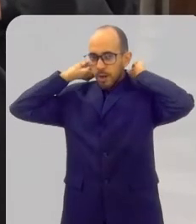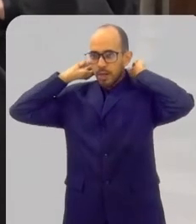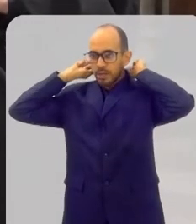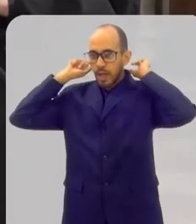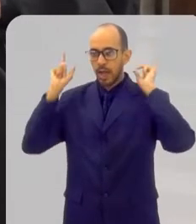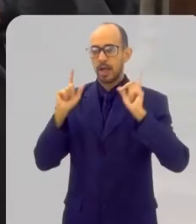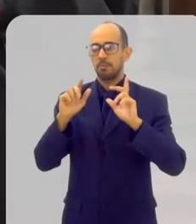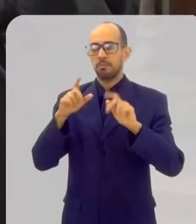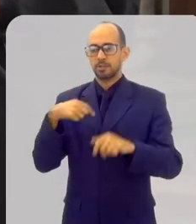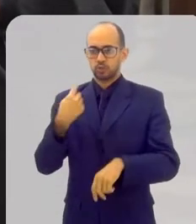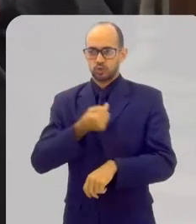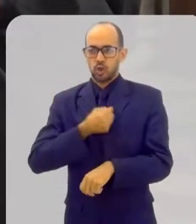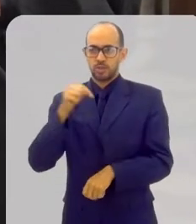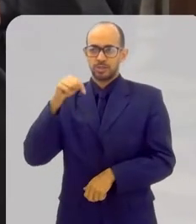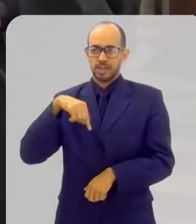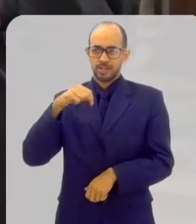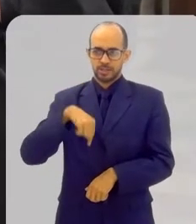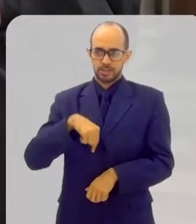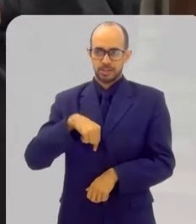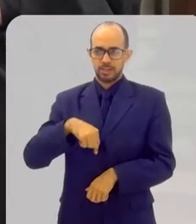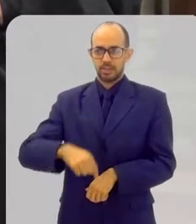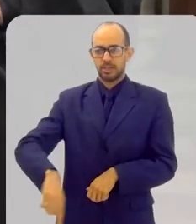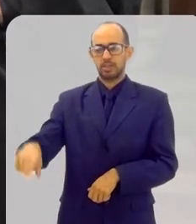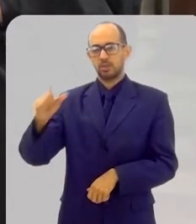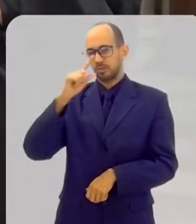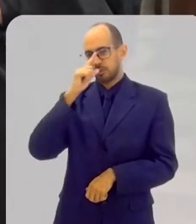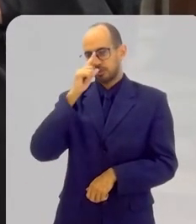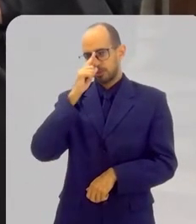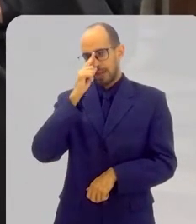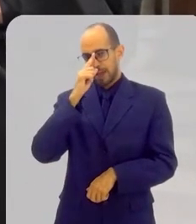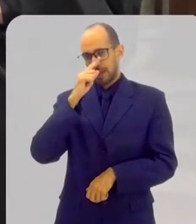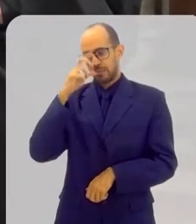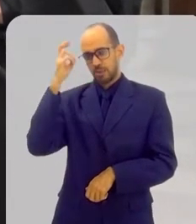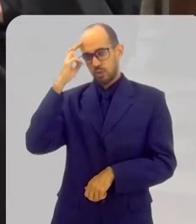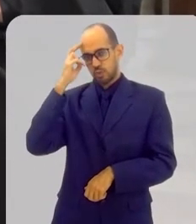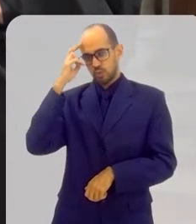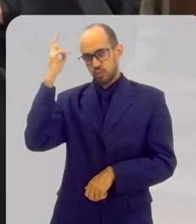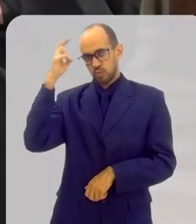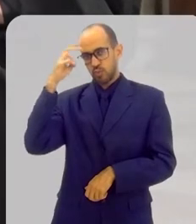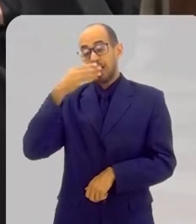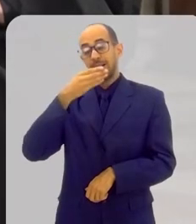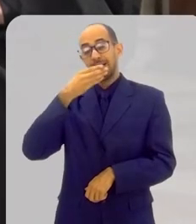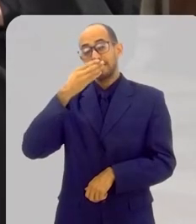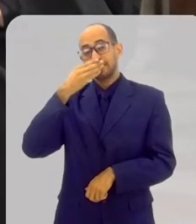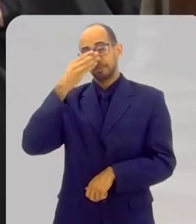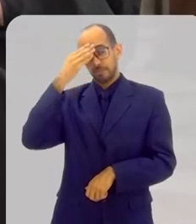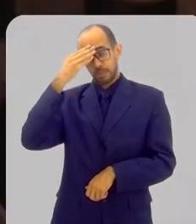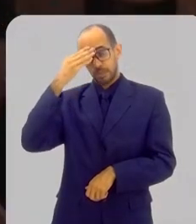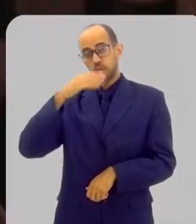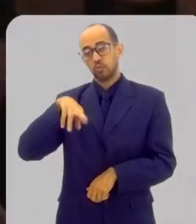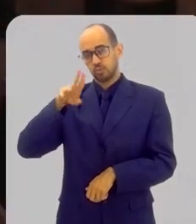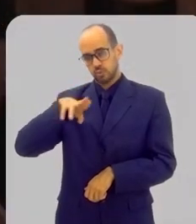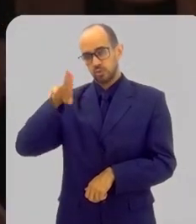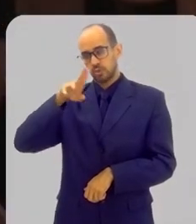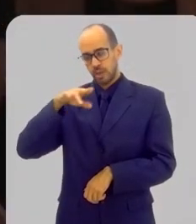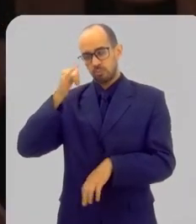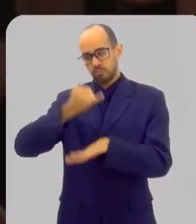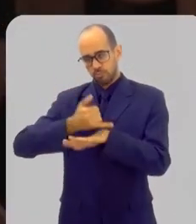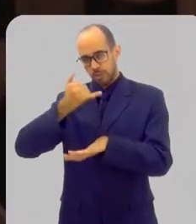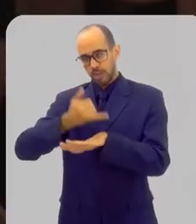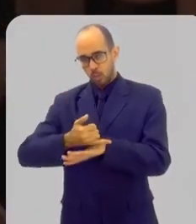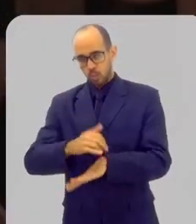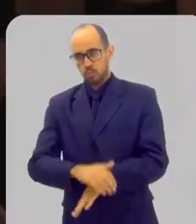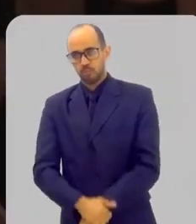de laranjeira unida com o laço. Mas nós, de tradição árabe, usamos de metal mesmo, tá? Então, só para eu